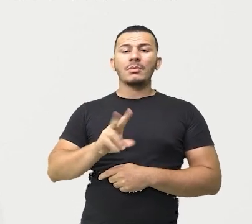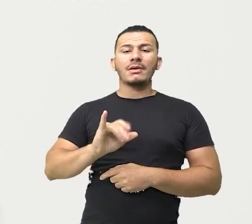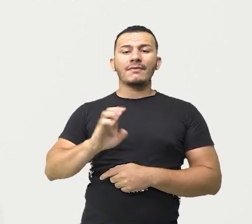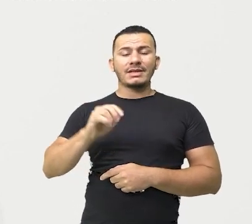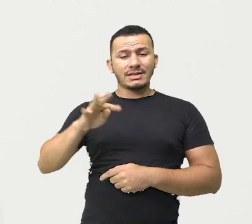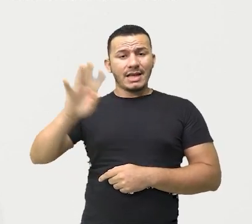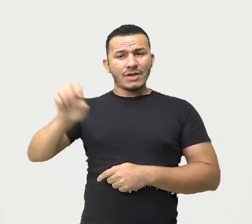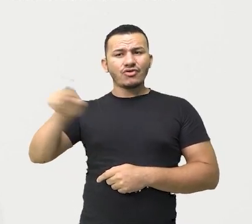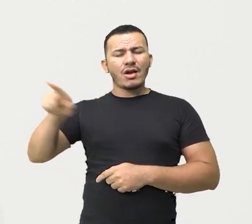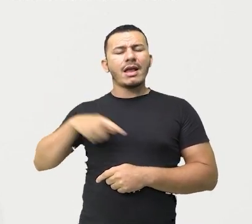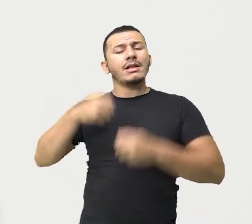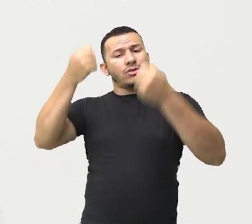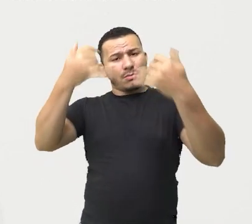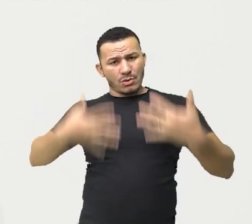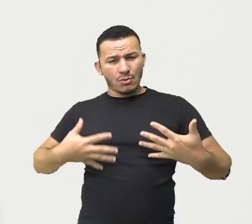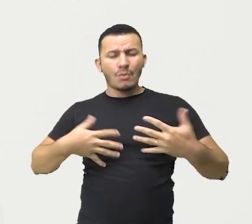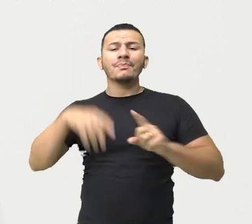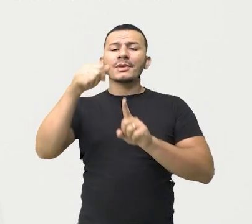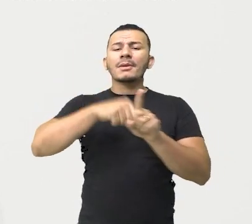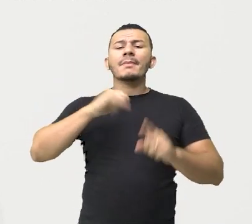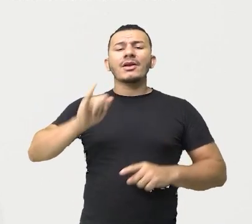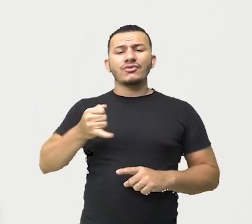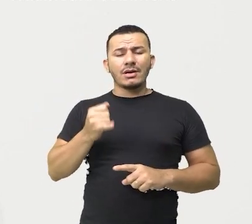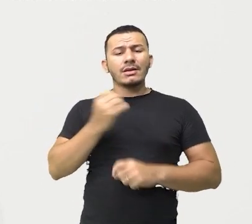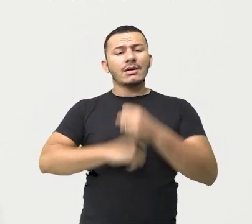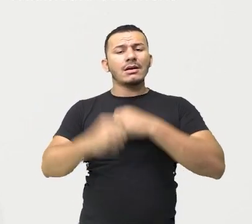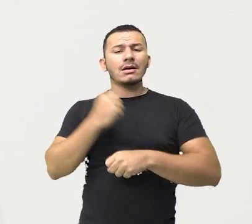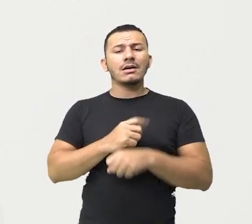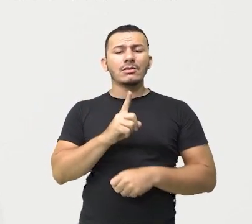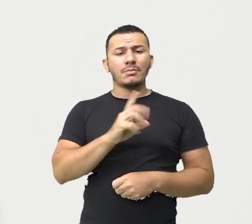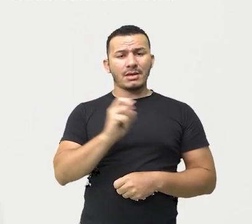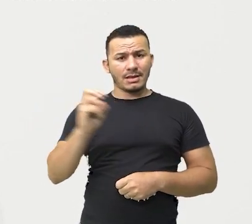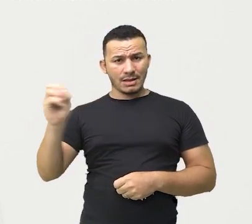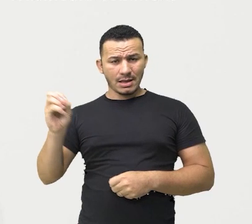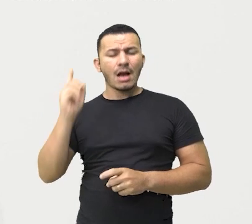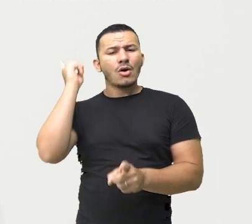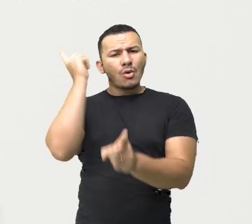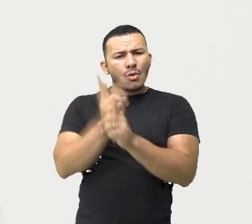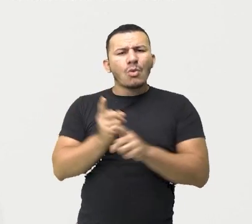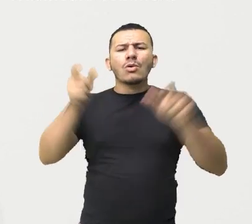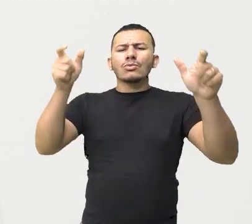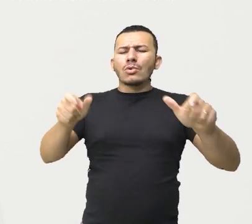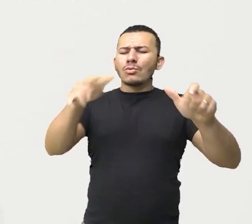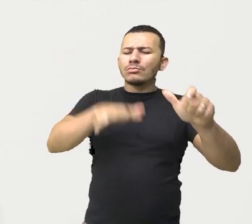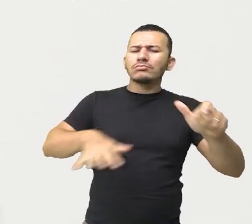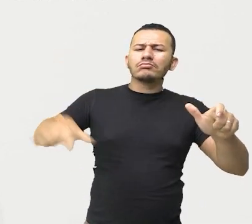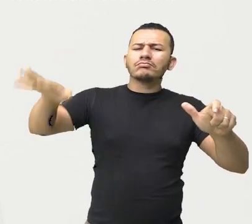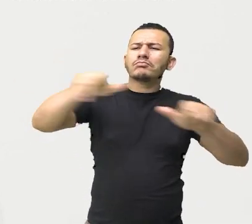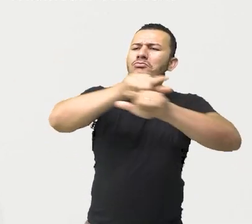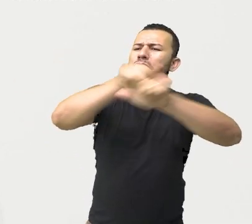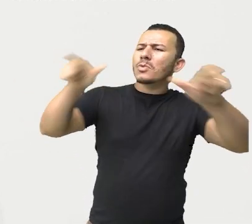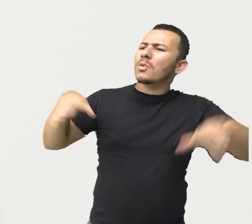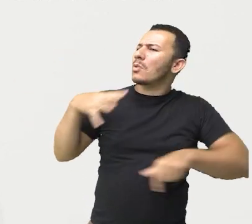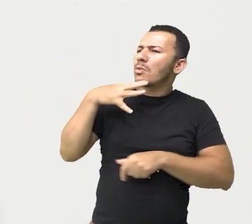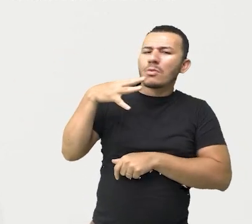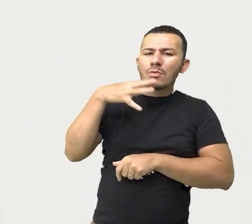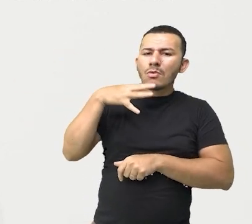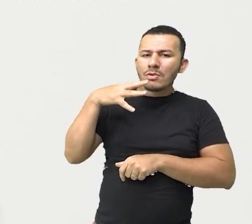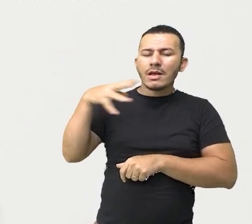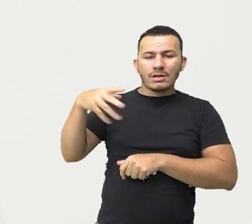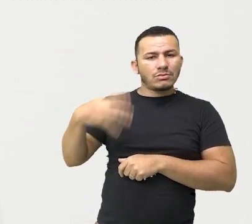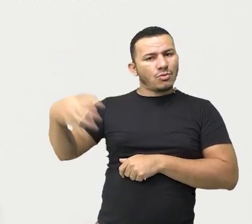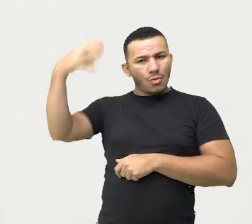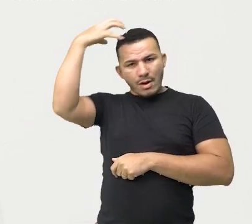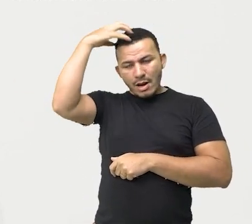relatou que, em janeiro de 1500, ter chegado a um local completamente desconhecido pelos